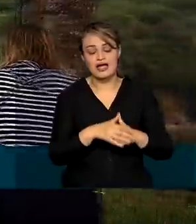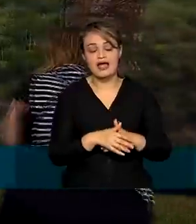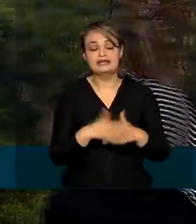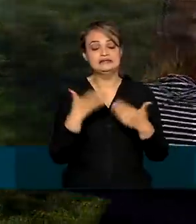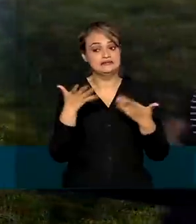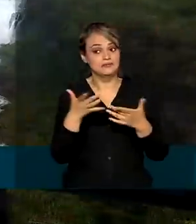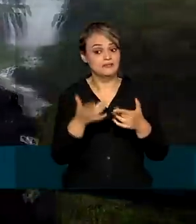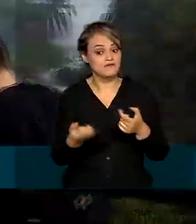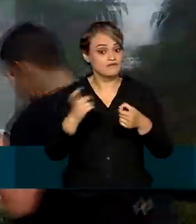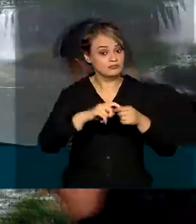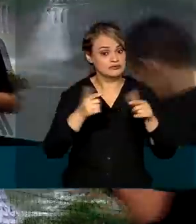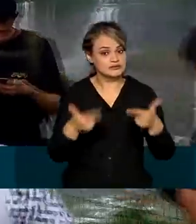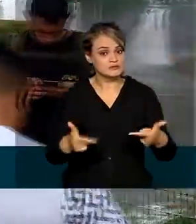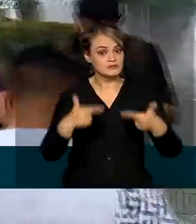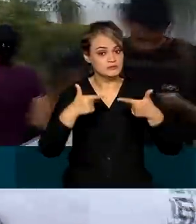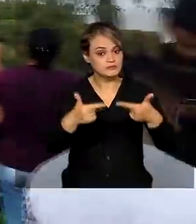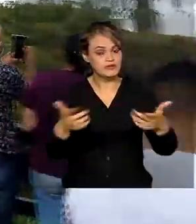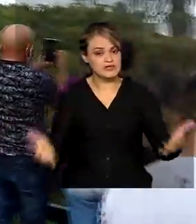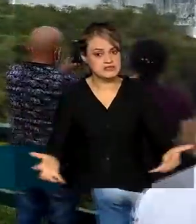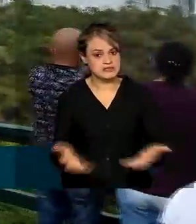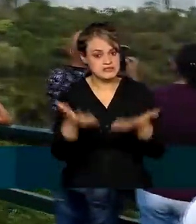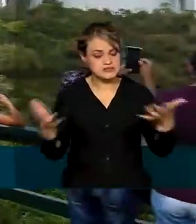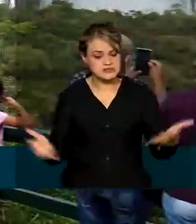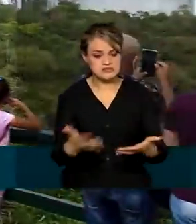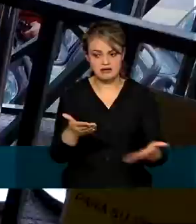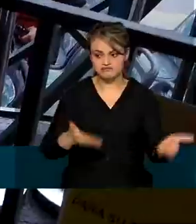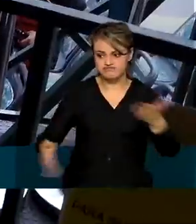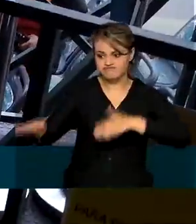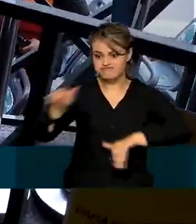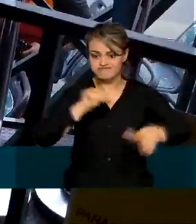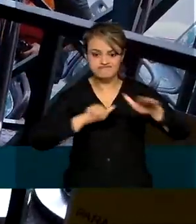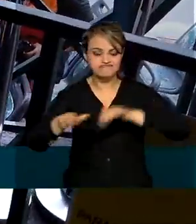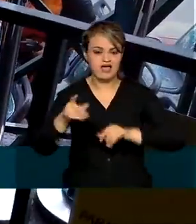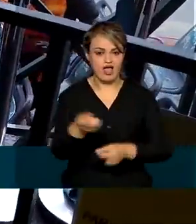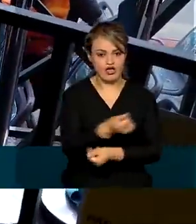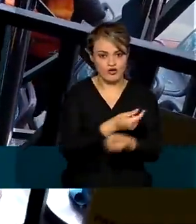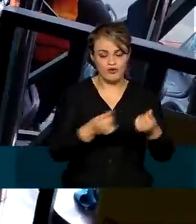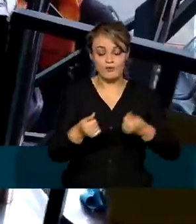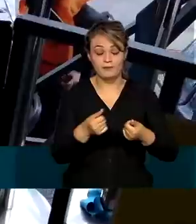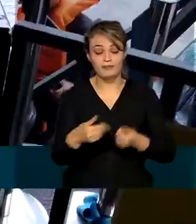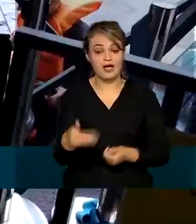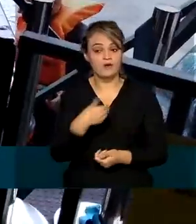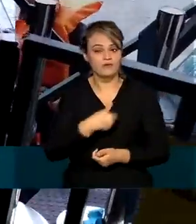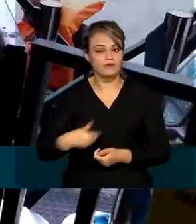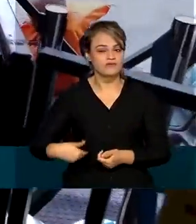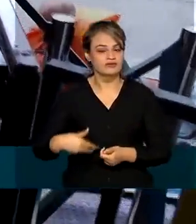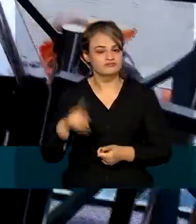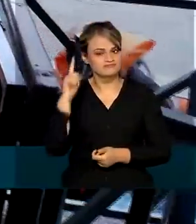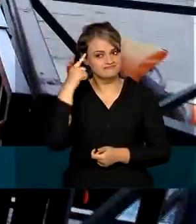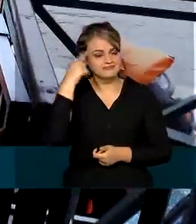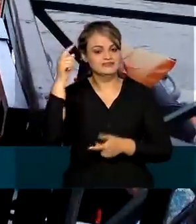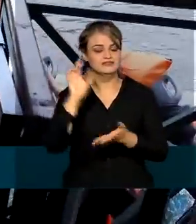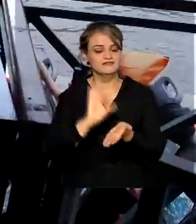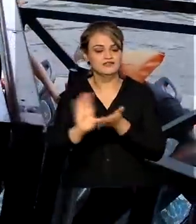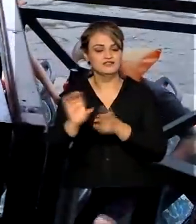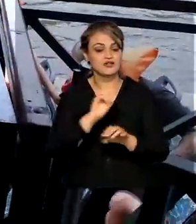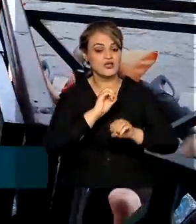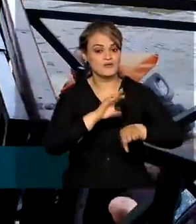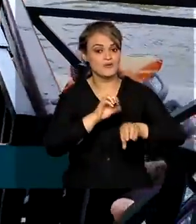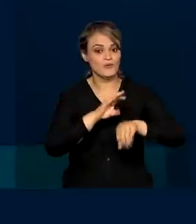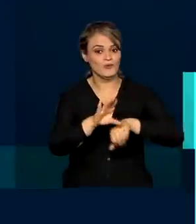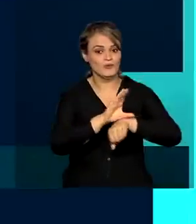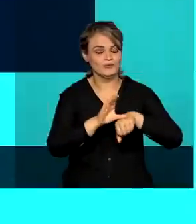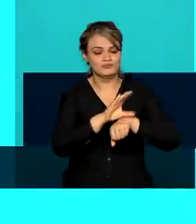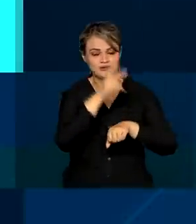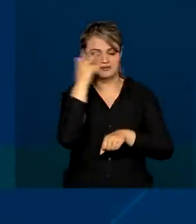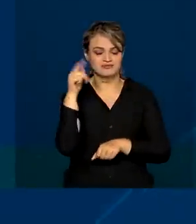para a retomada das atividades e o aquecimento econômico, o governo aposta na qualificação dos profissionais do